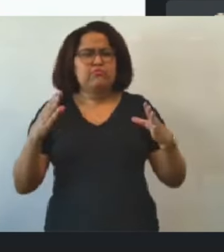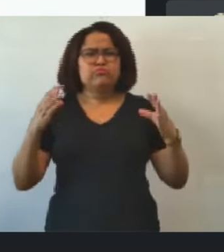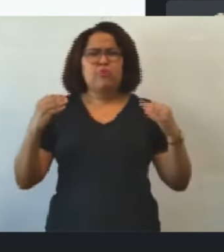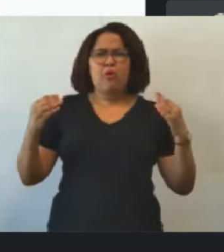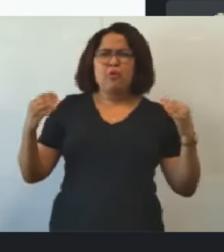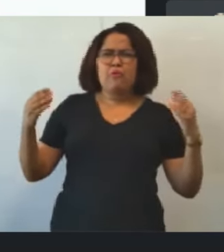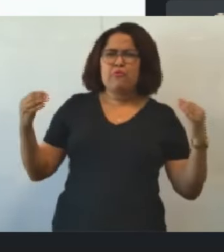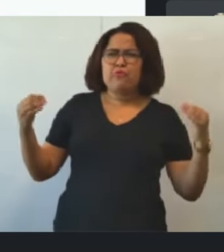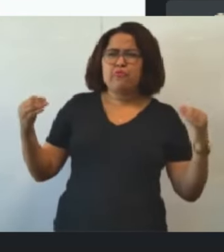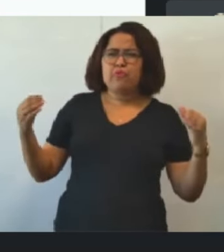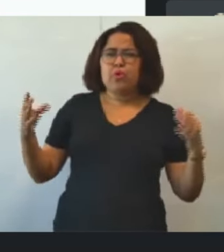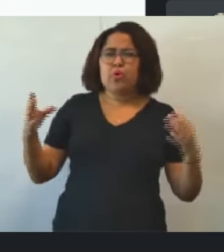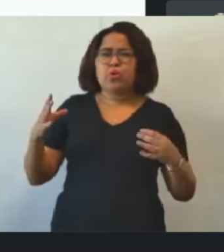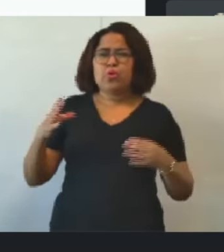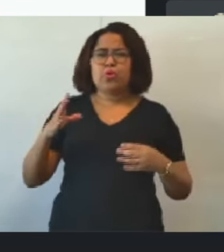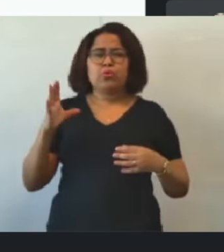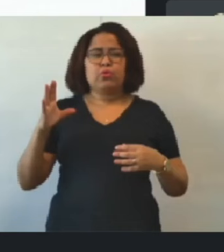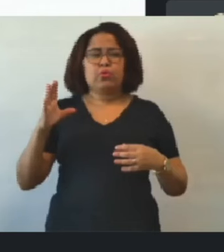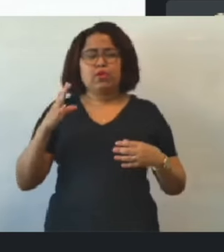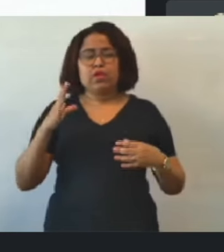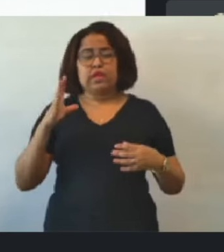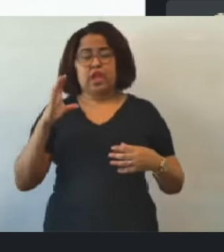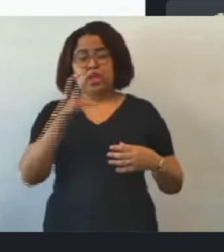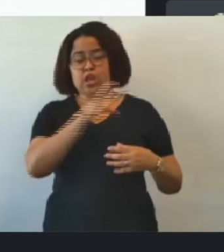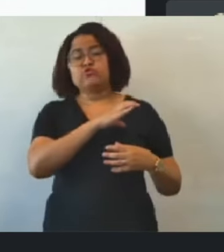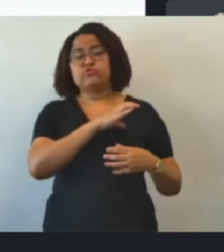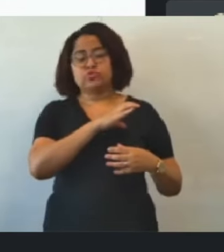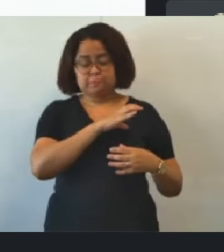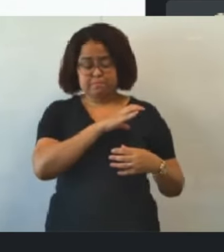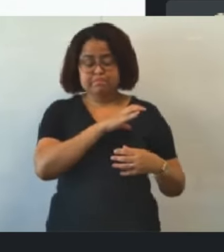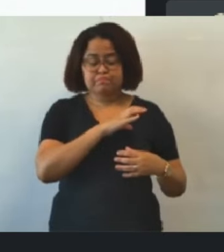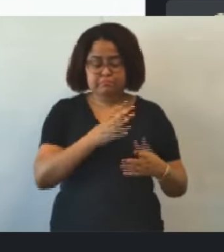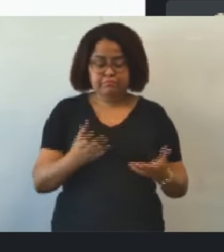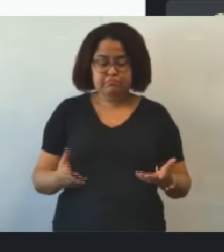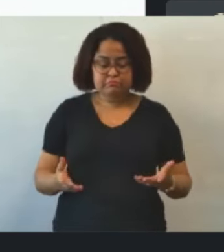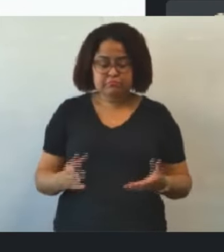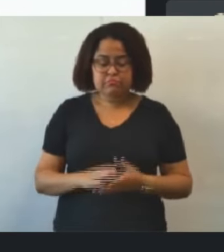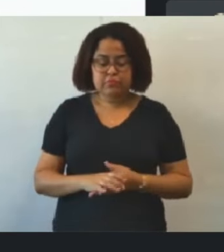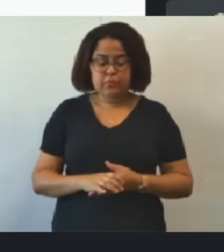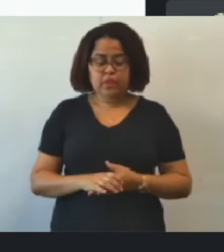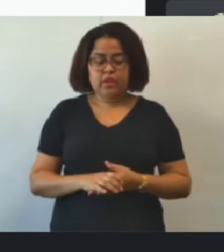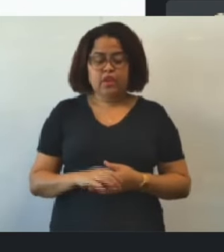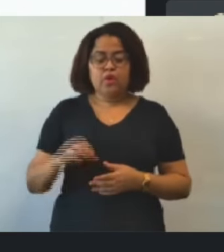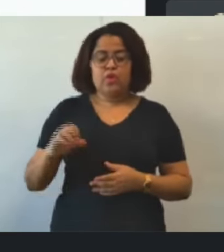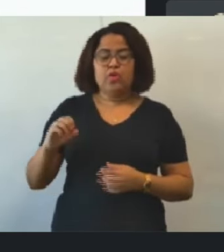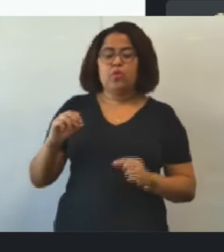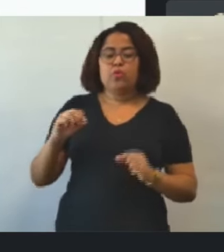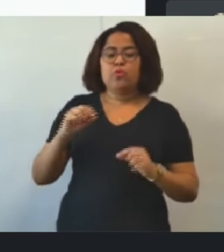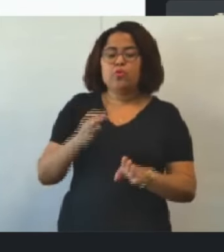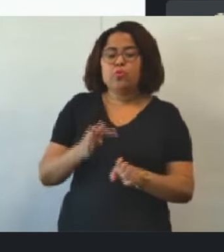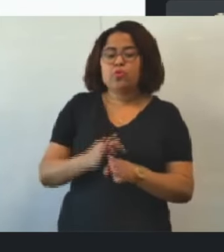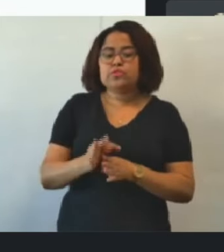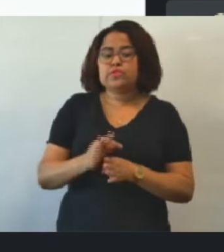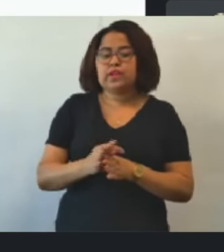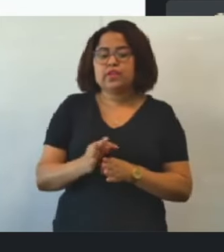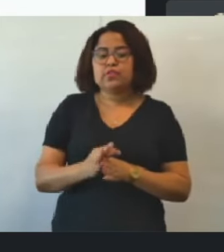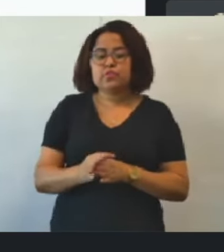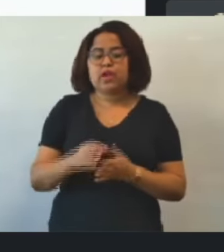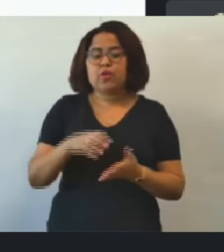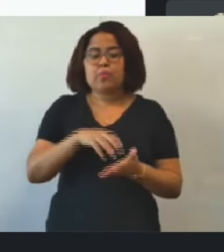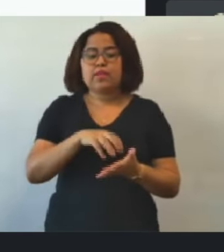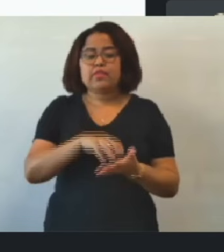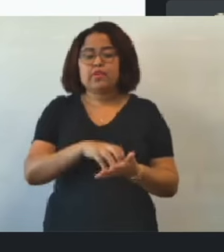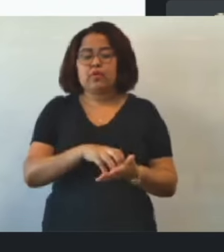ventilação e iluminação. O Conselho Tutelar e o Centro-Sul, o plantão, são os que